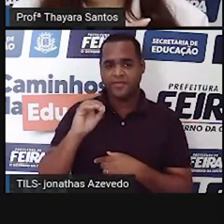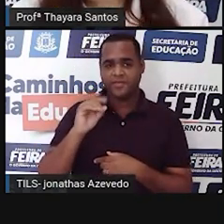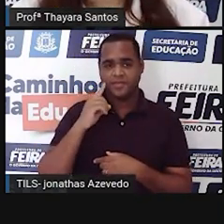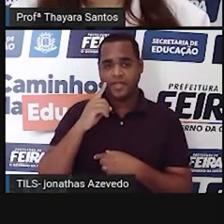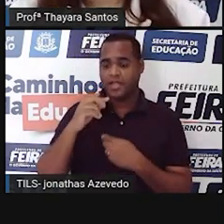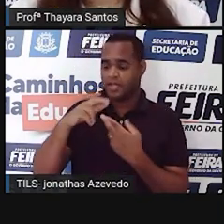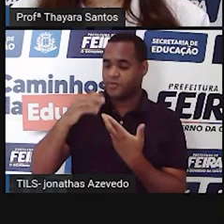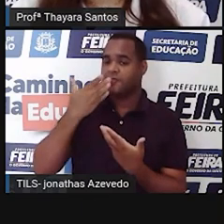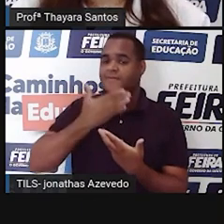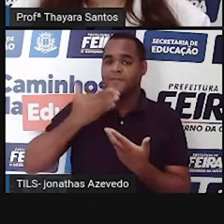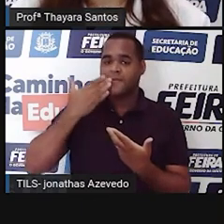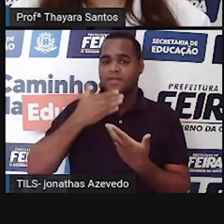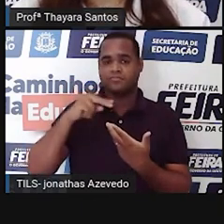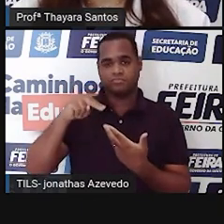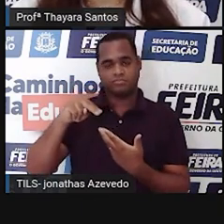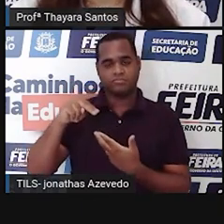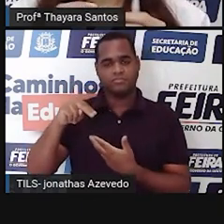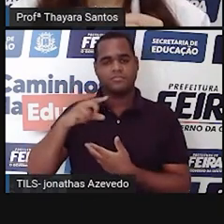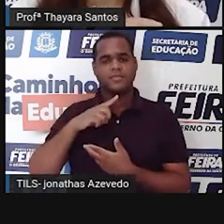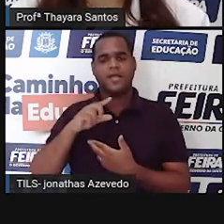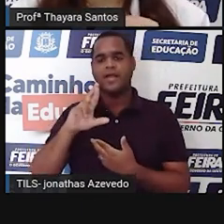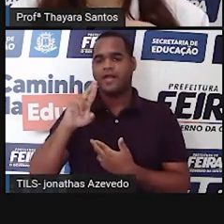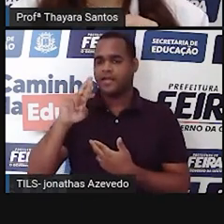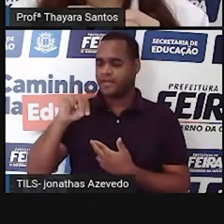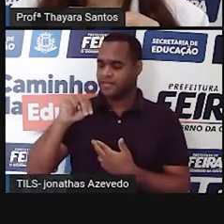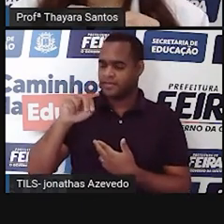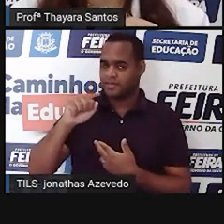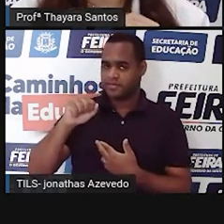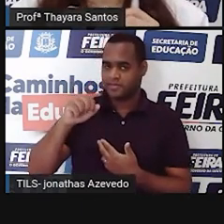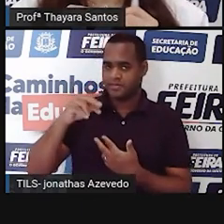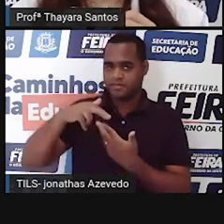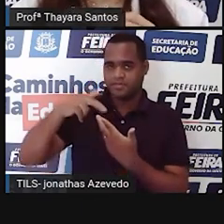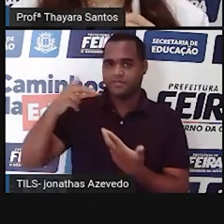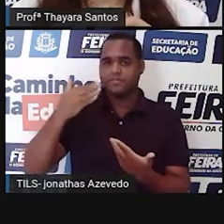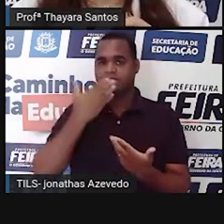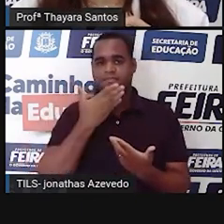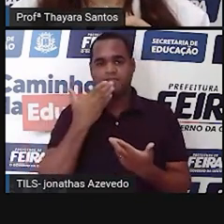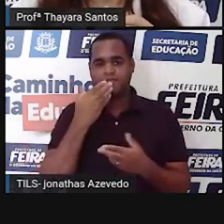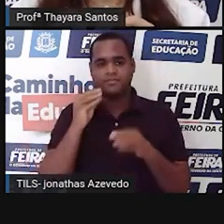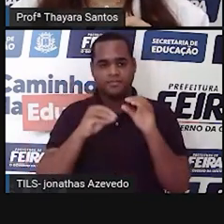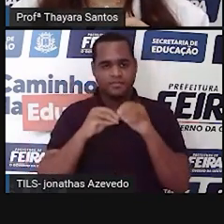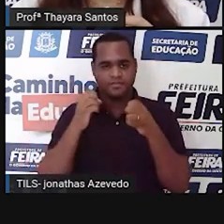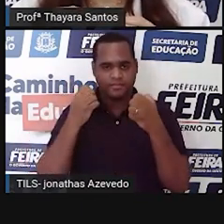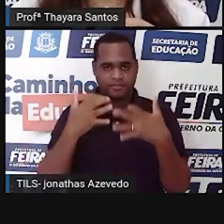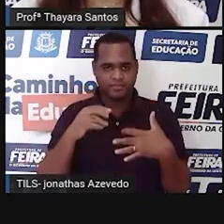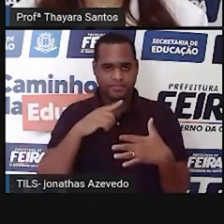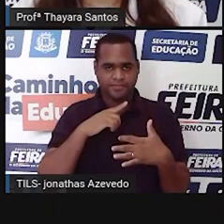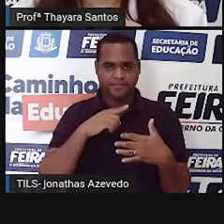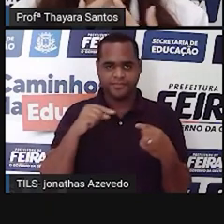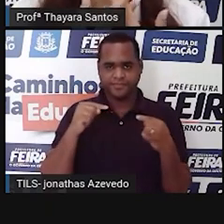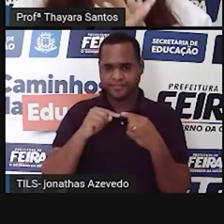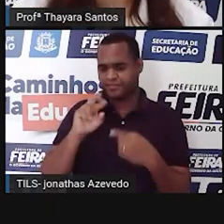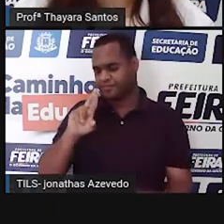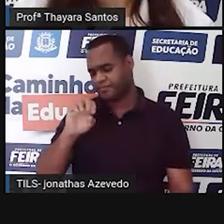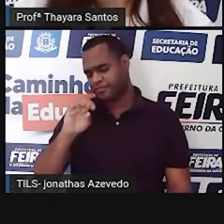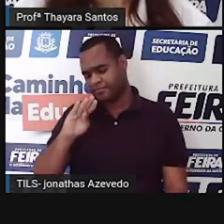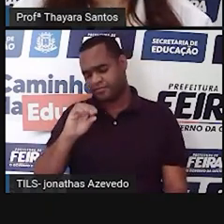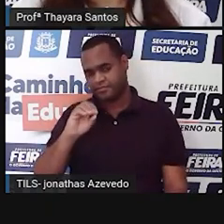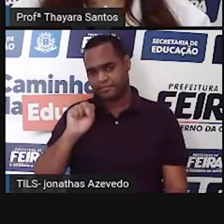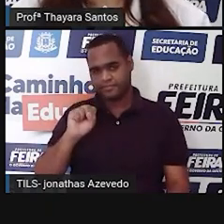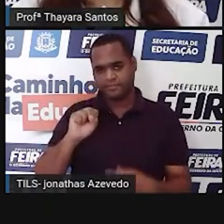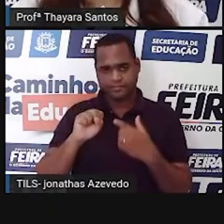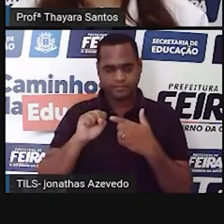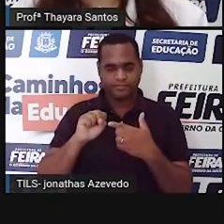nitrogenada? No caso do RNA, o açúcar que vai compor aquele nucleotídeo é um açúcar que a gente chama de ribose.